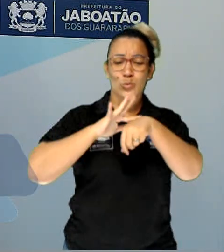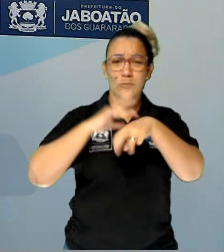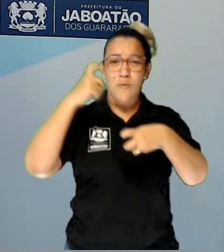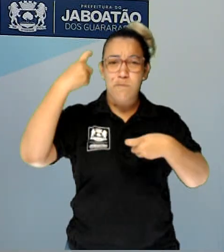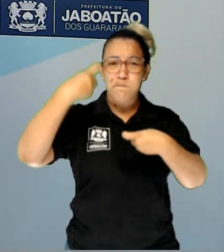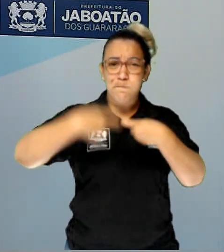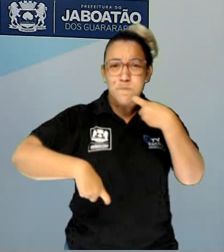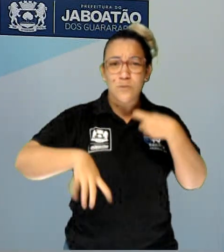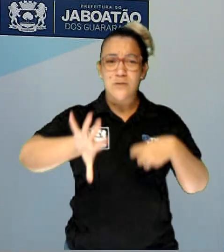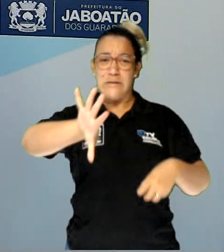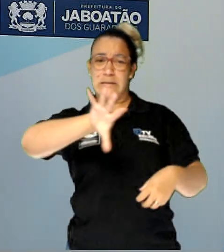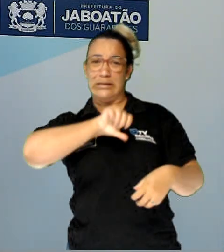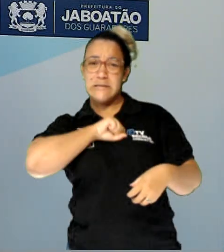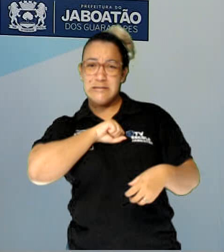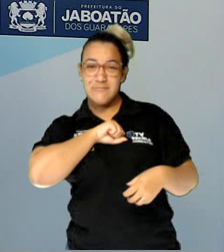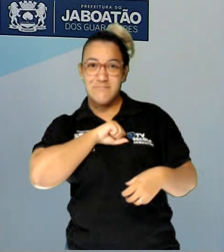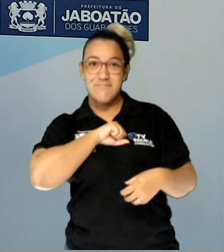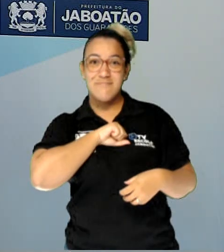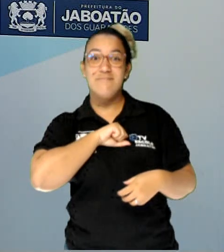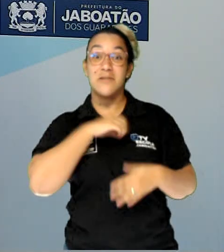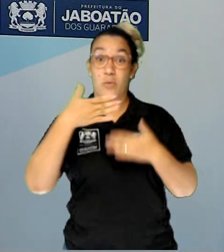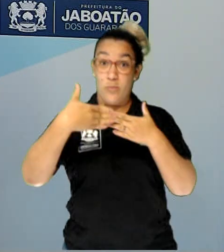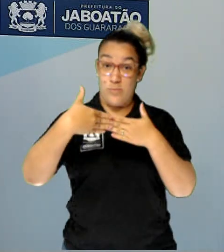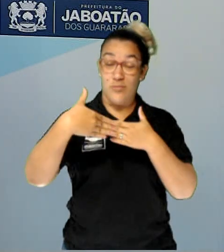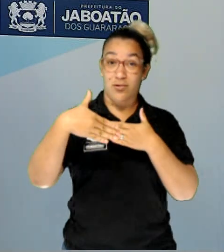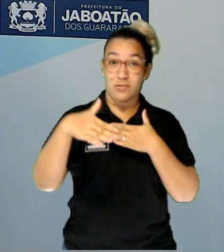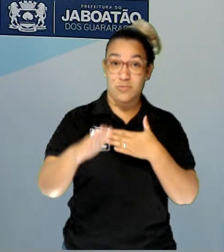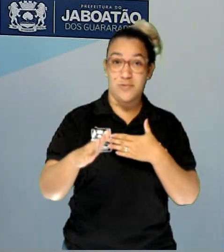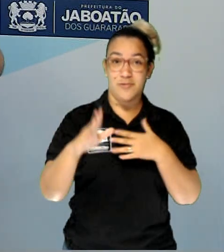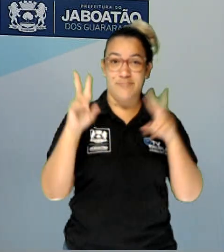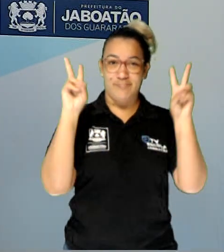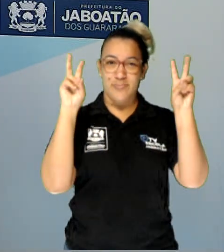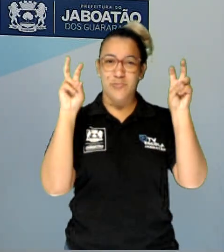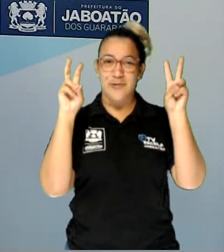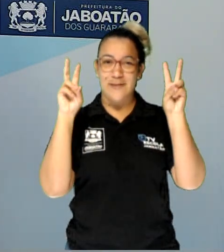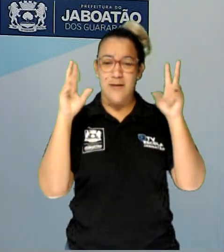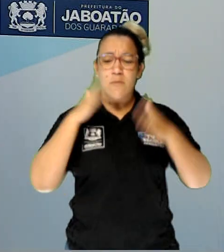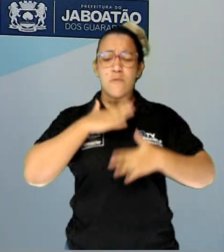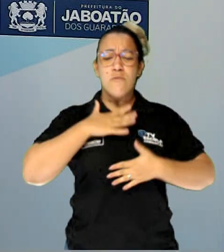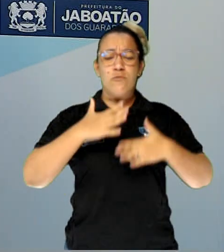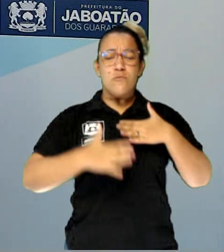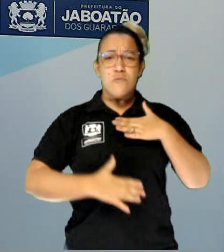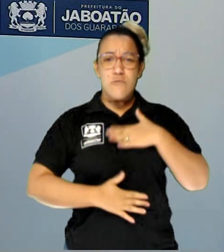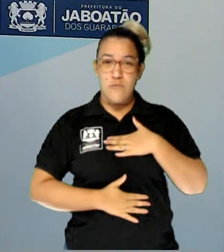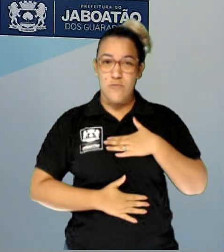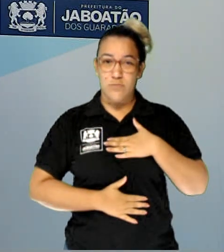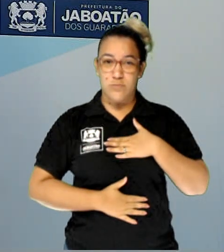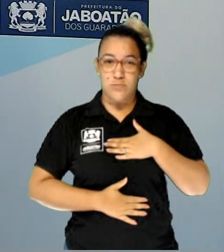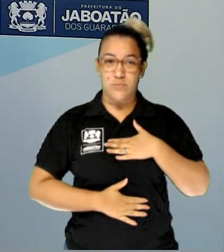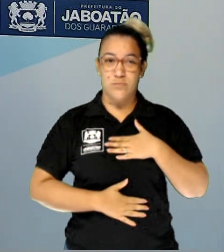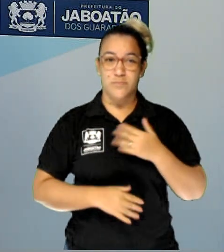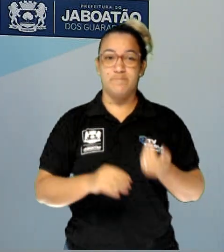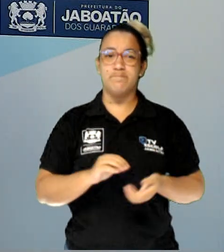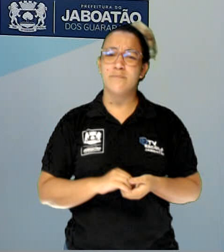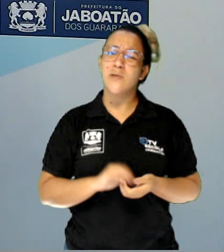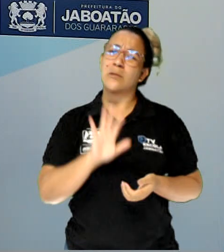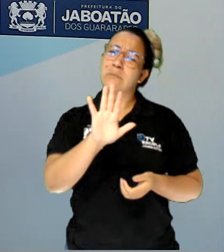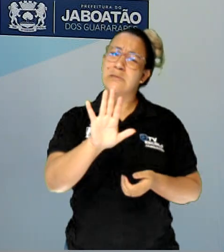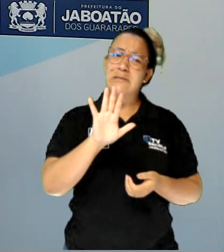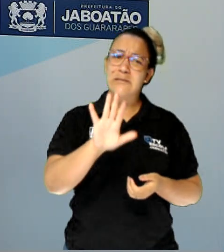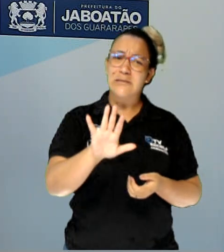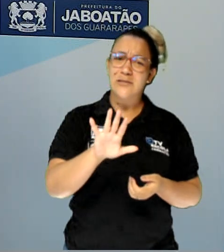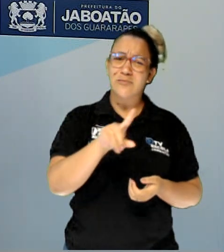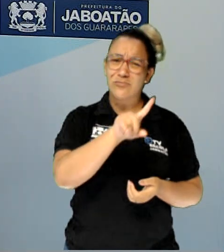sexualmente transmissíveis, continuando a falar um pouco sobre o nosso corpo, tá? Bom, mas